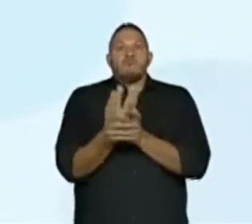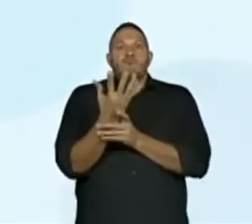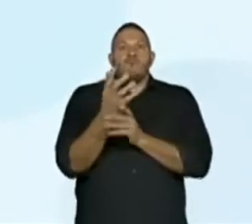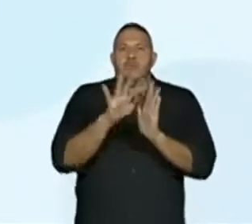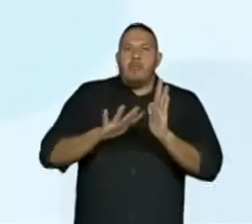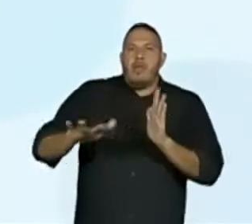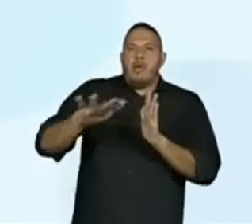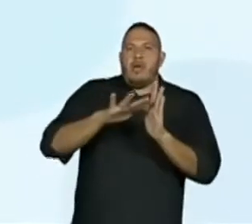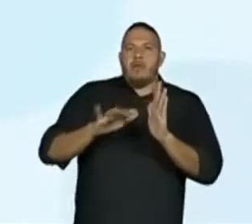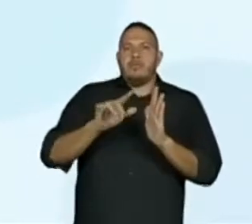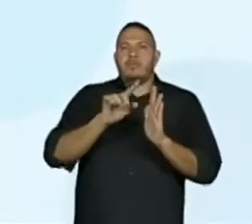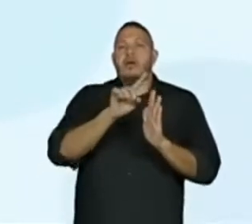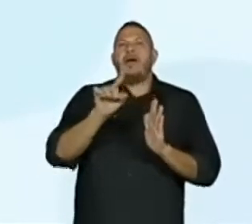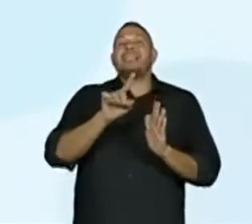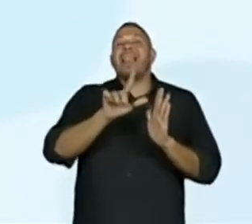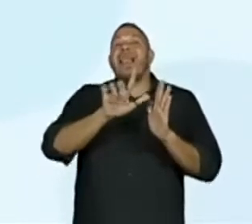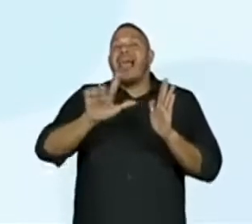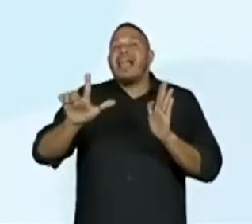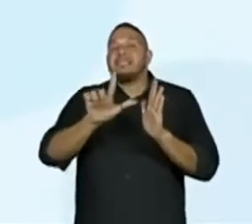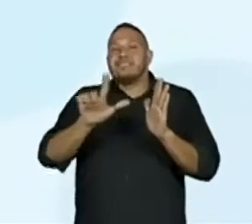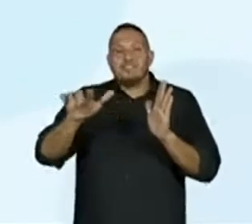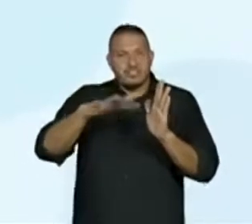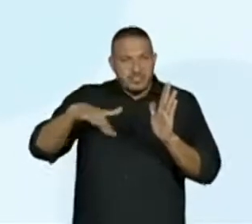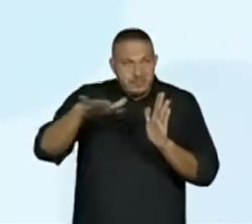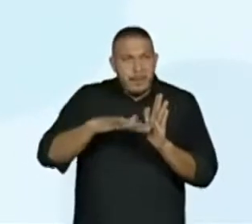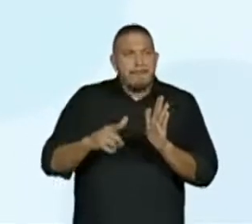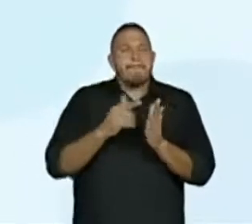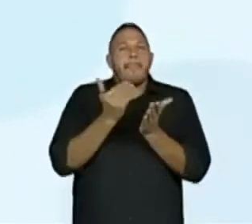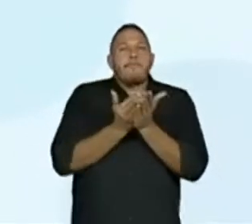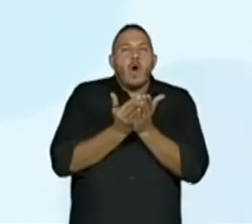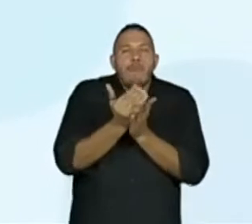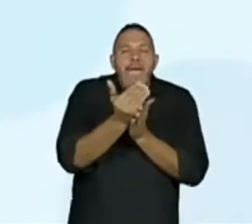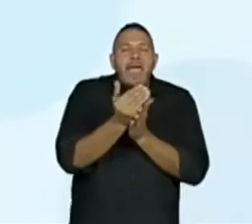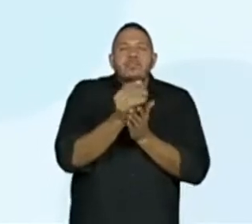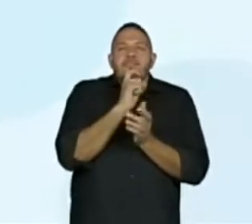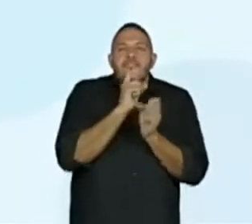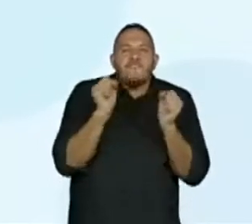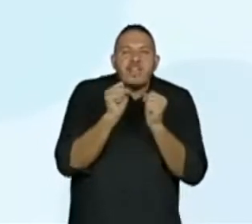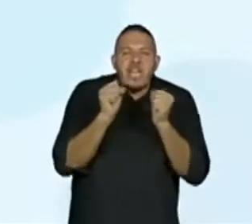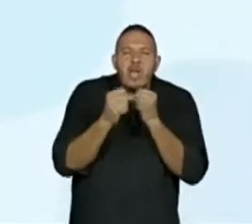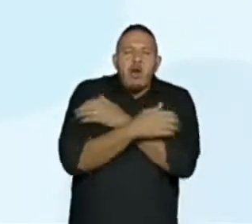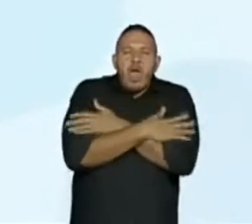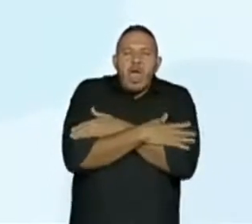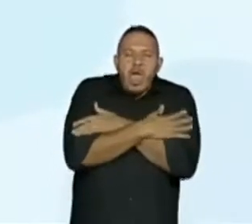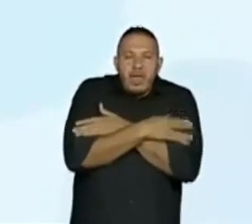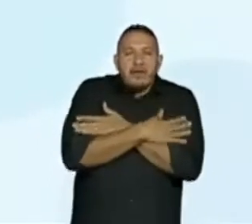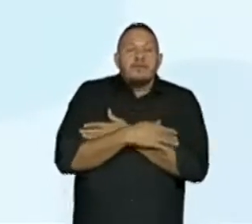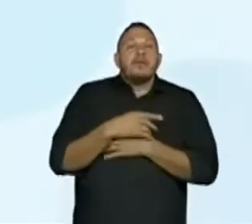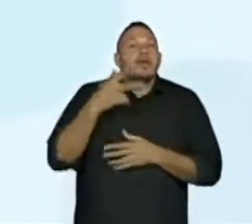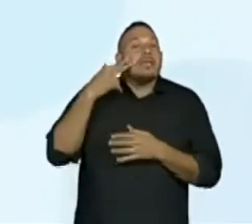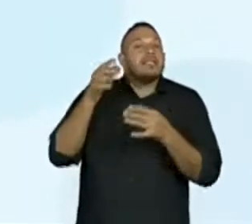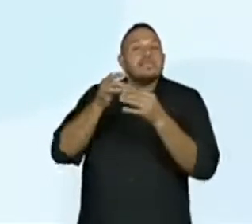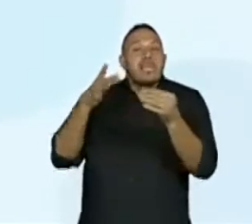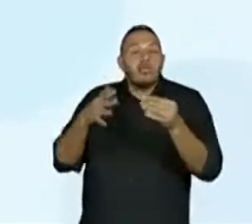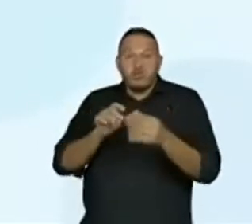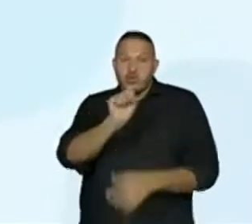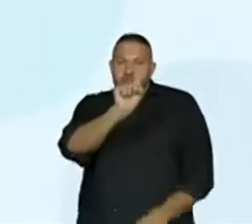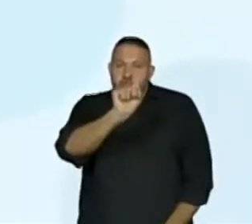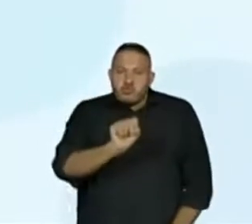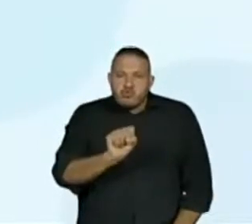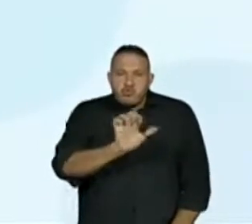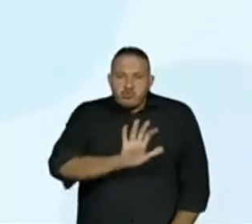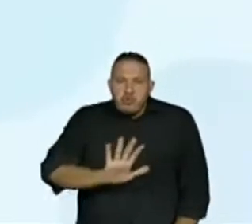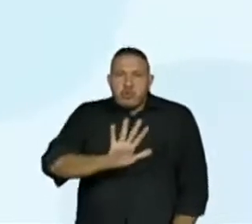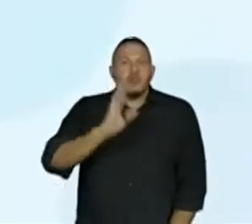indicação climática início do inverno para os índios do sul do Brasil início da